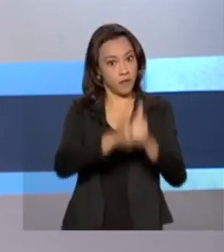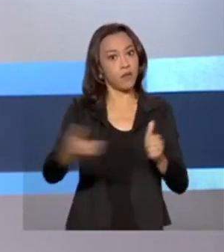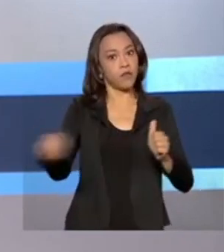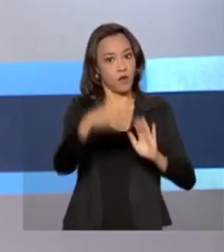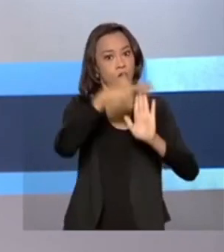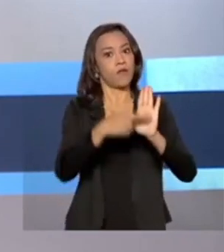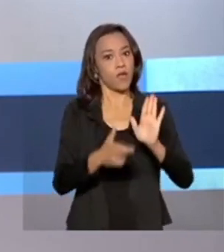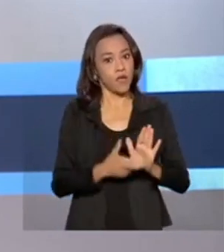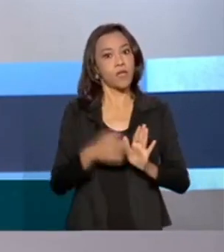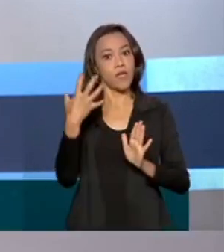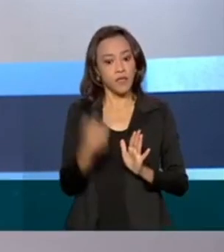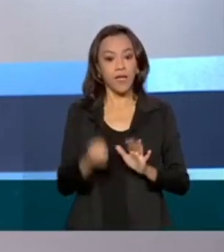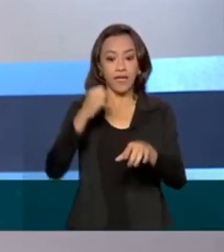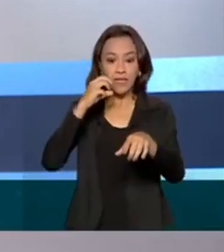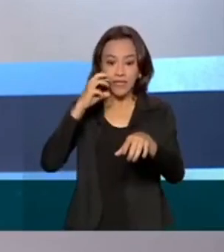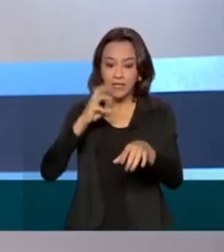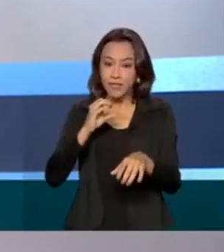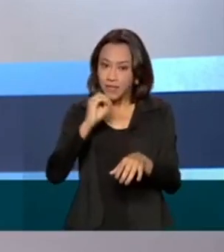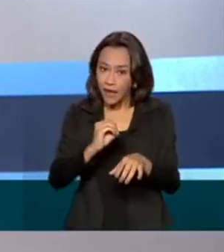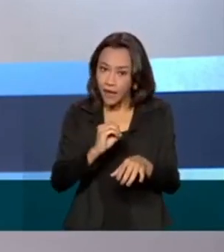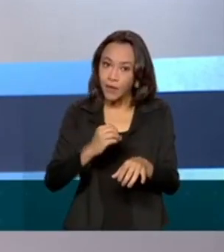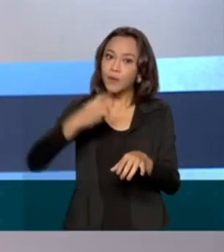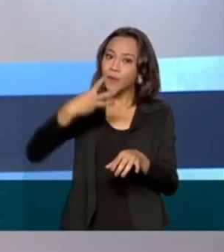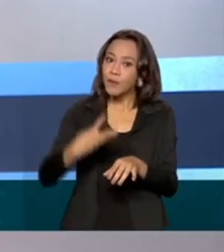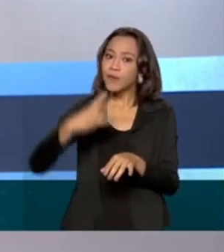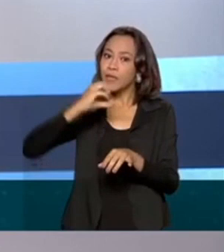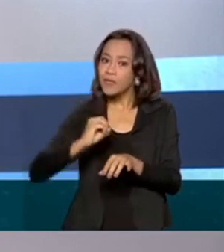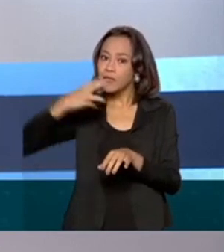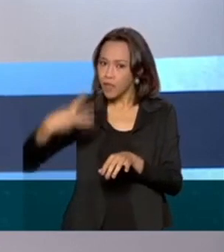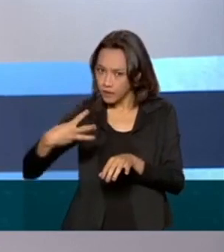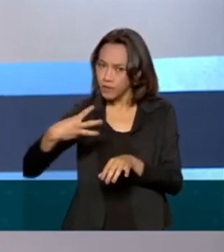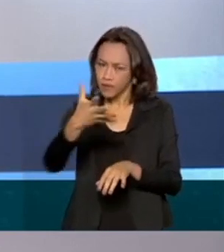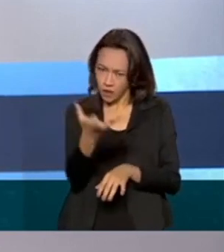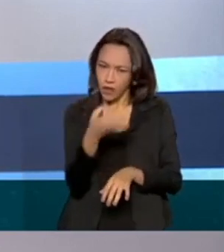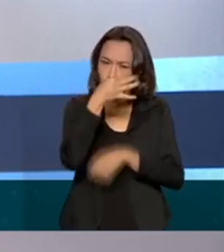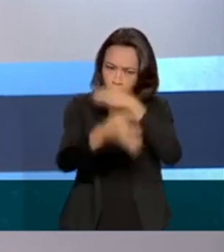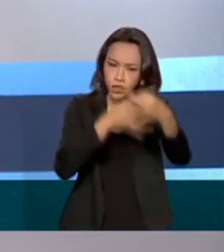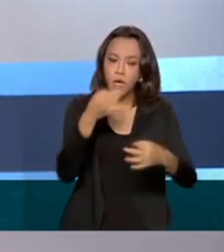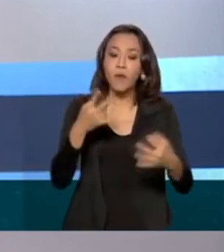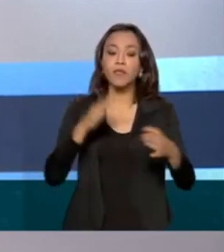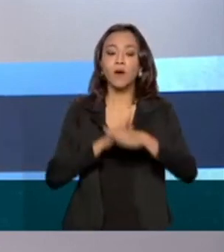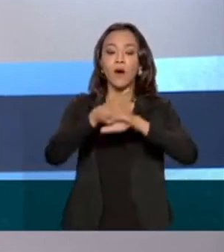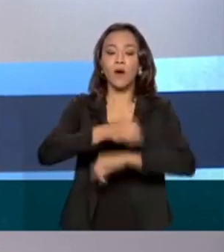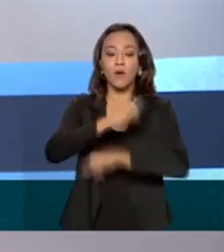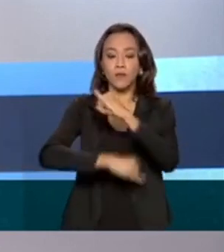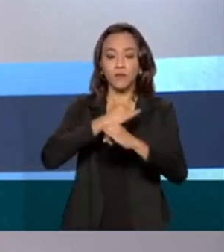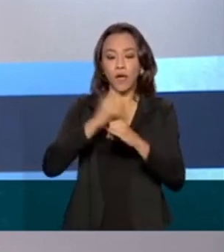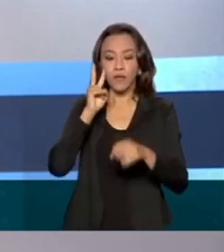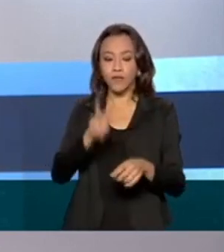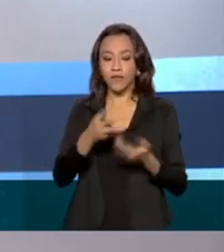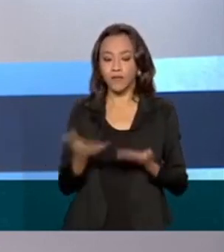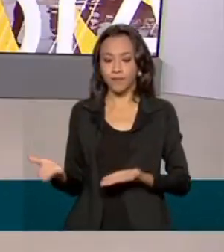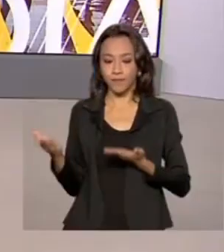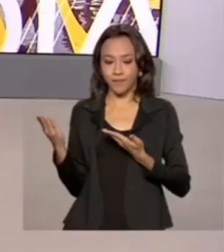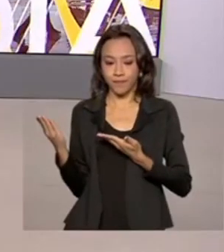e adotar o uso do 0303. Para quem quiser dar a opinião sobre essa consulta pública, basta acessar o site da